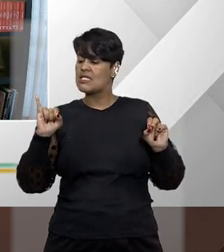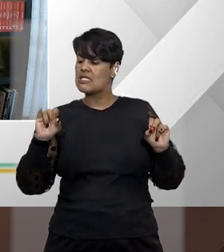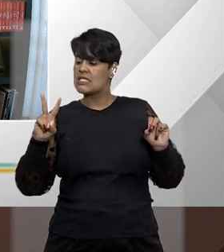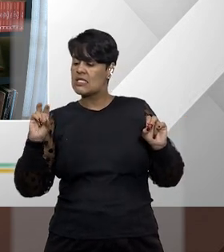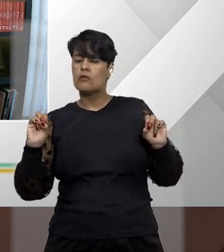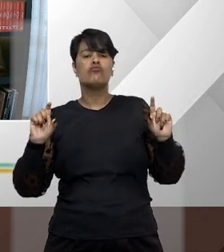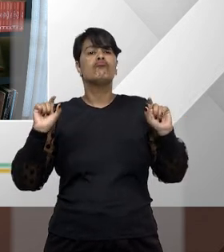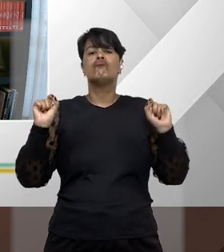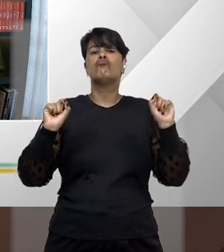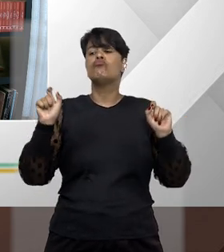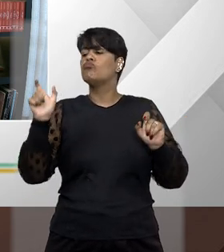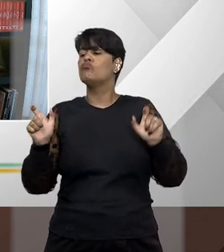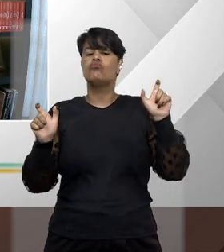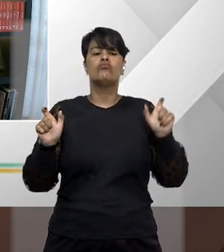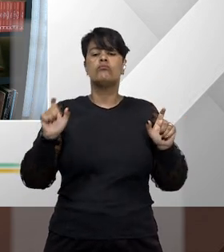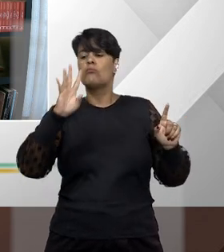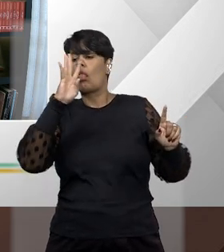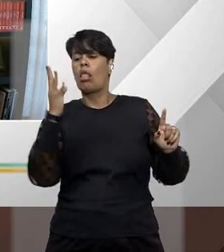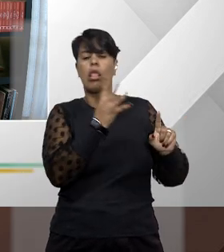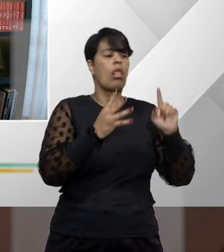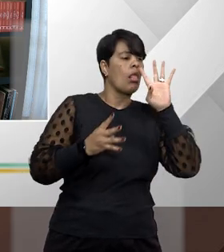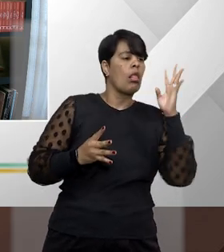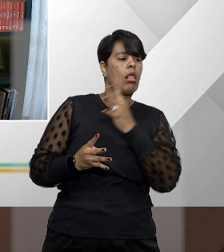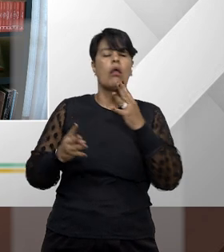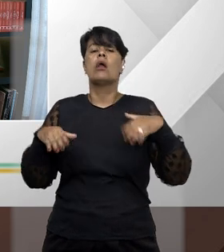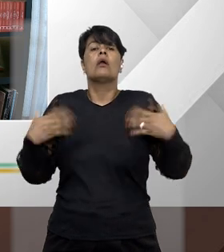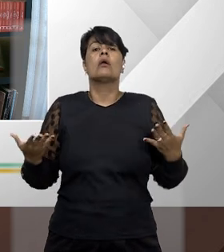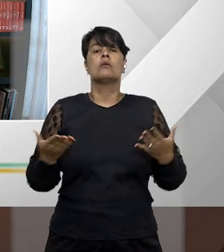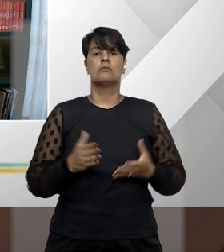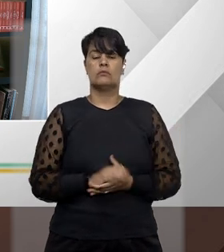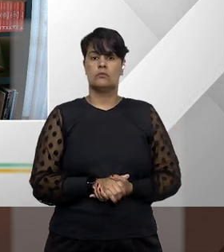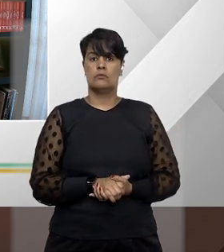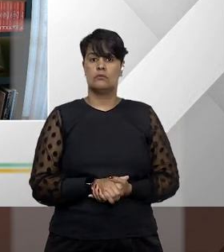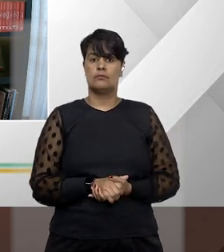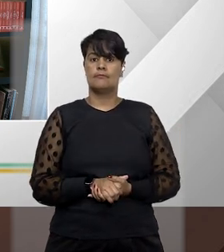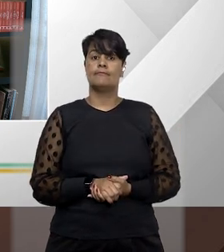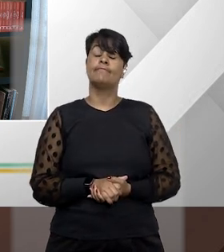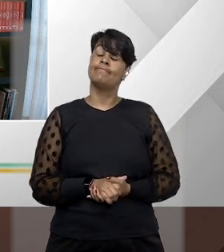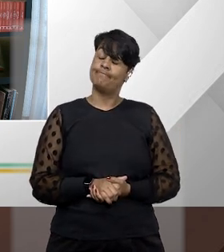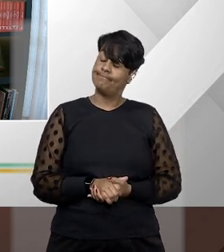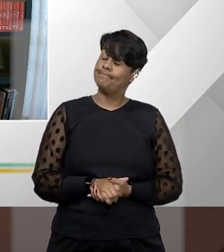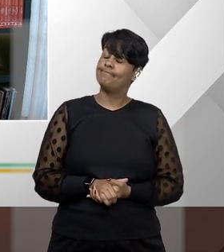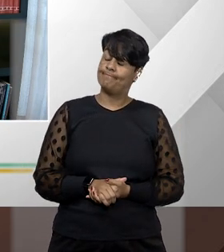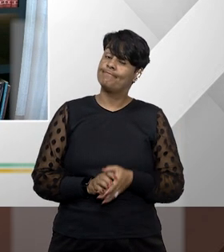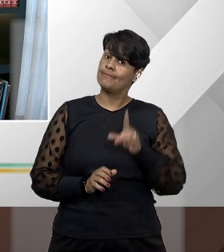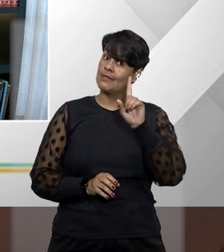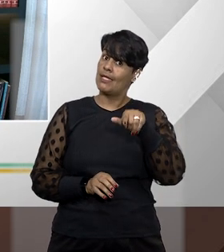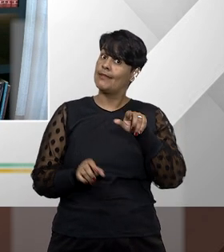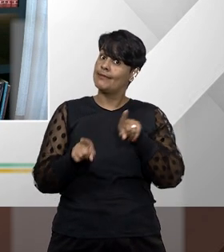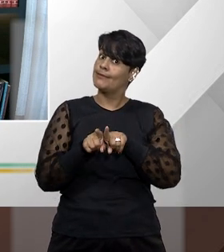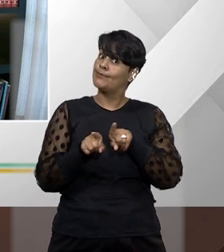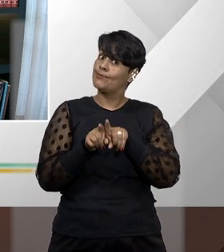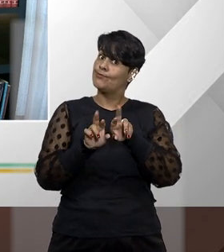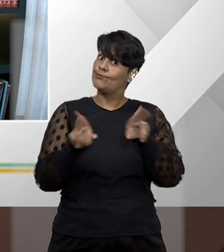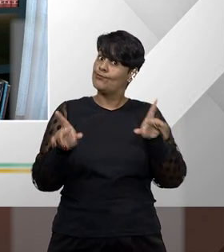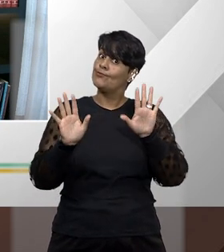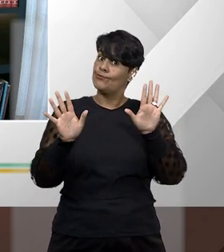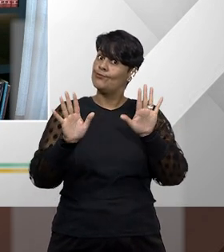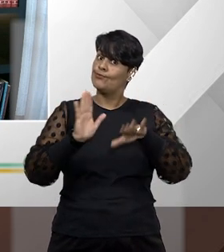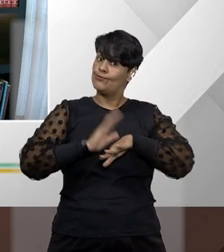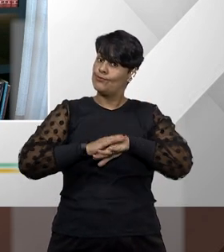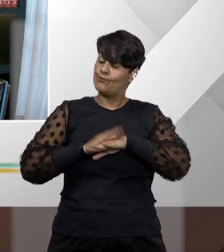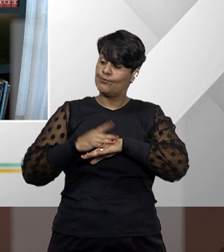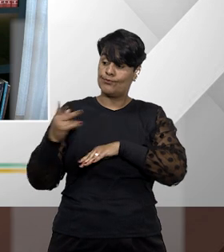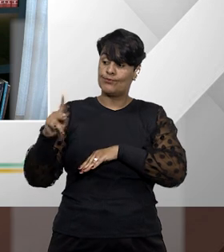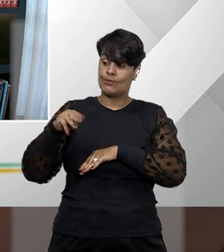Enfim, quem é que pode demandar e ser demandado, professor Ailton? Essa é uma questão também diferenciada, né? Que é bem